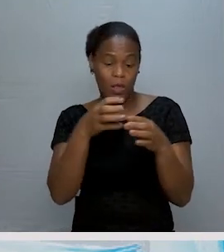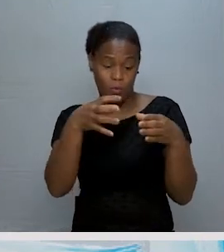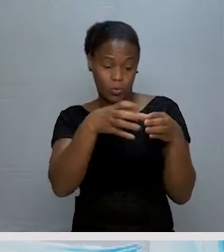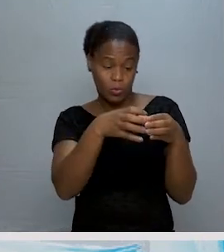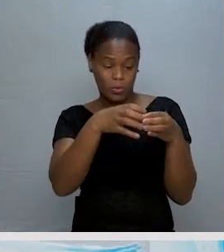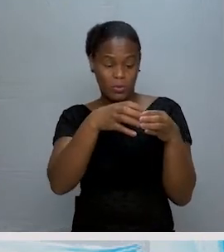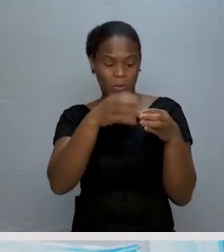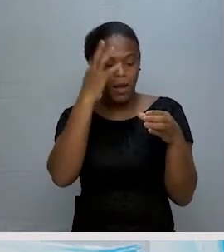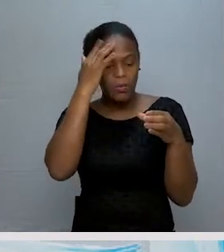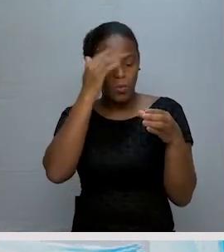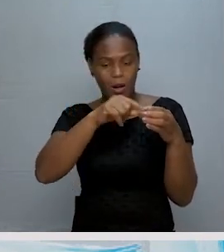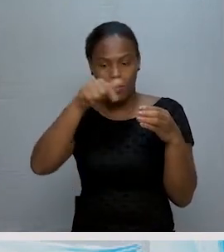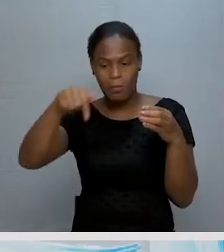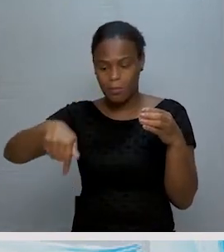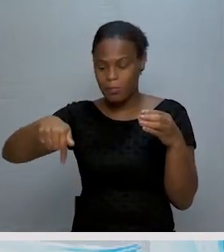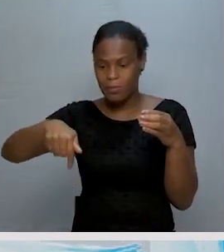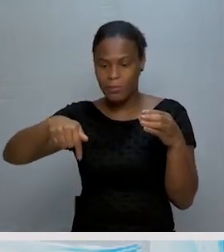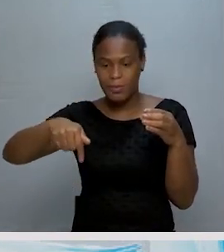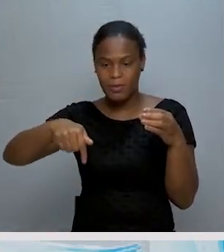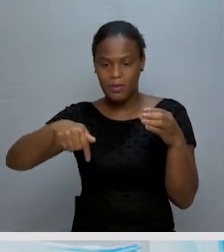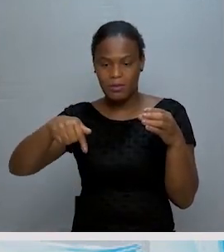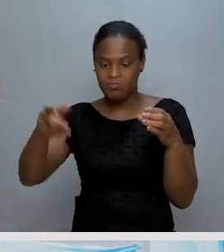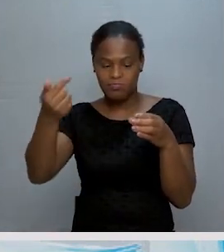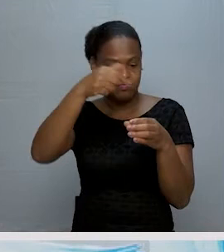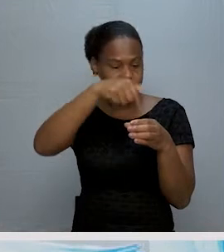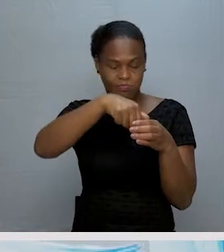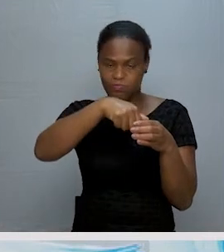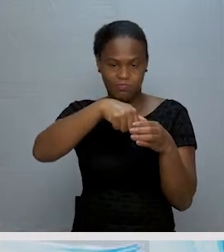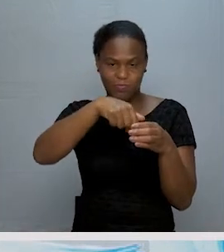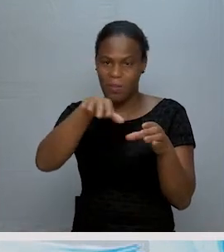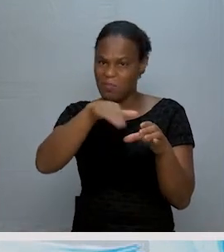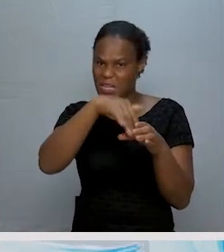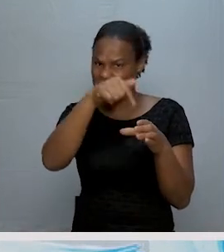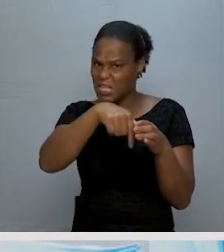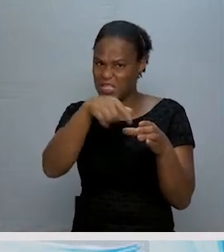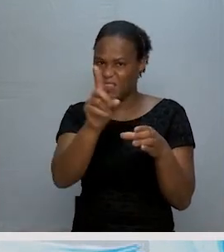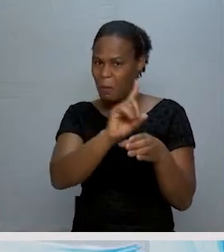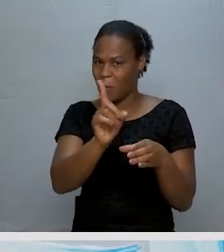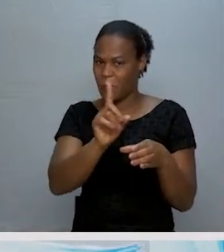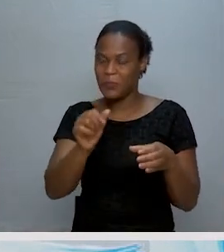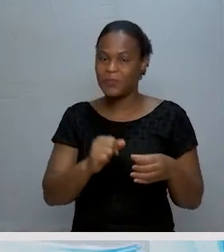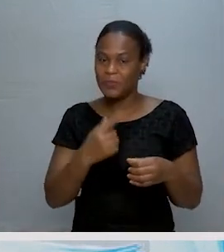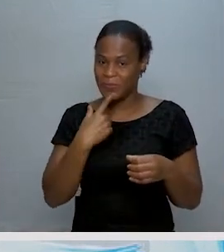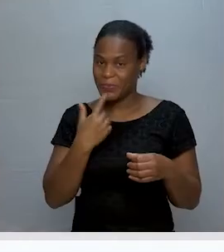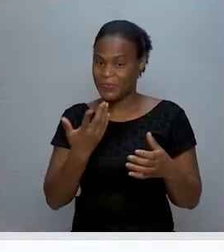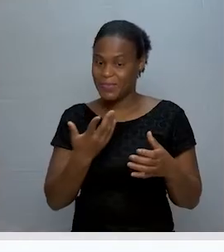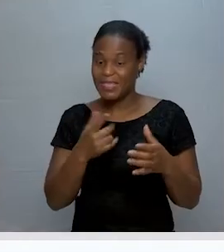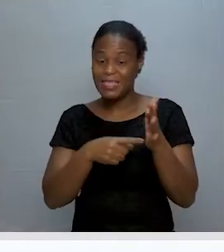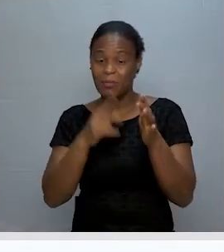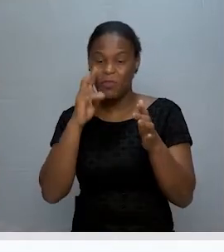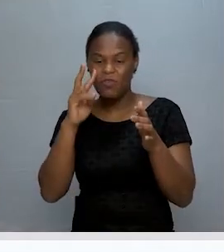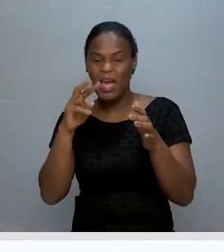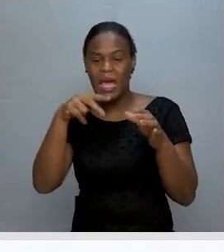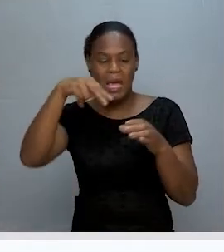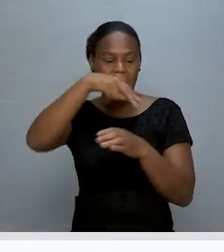da figura plana, eles não compõem ou não pertencem a esse conjunto. Está certo? Deve